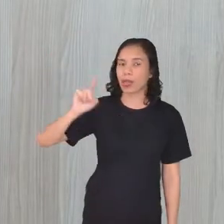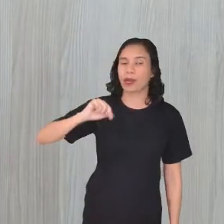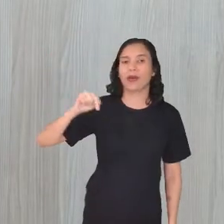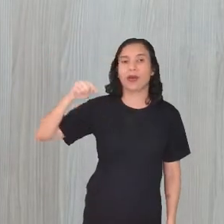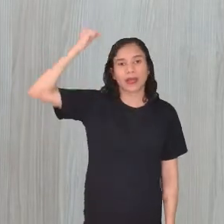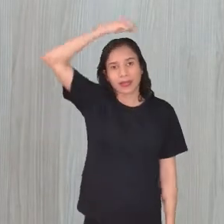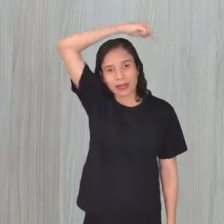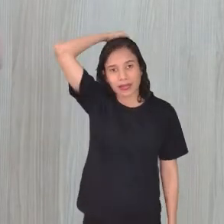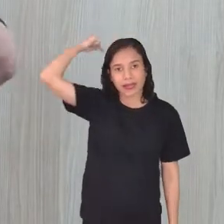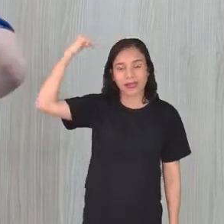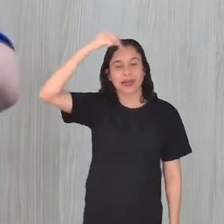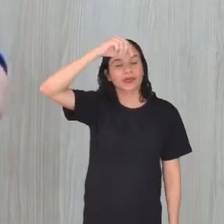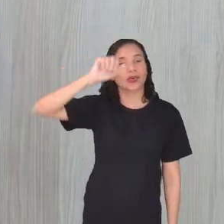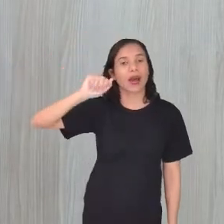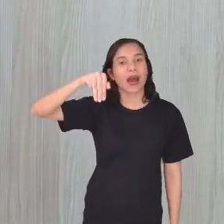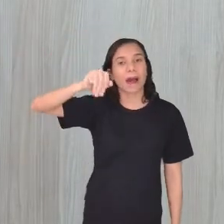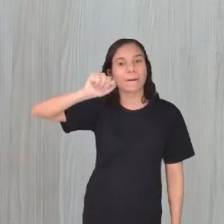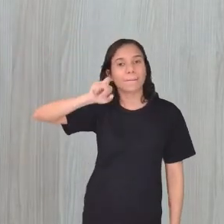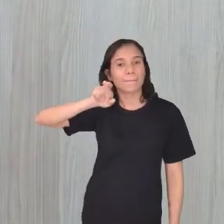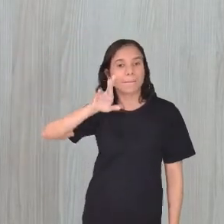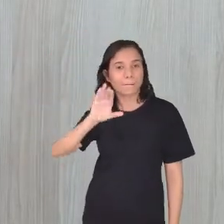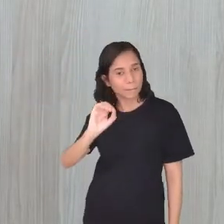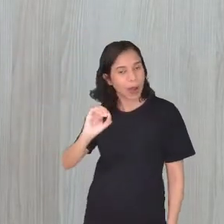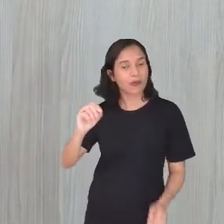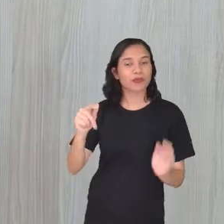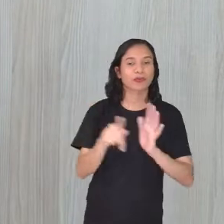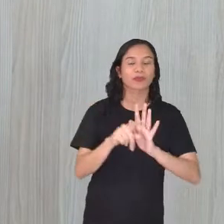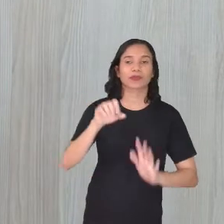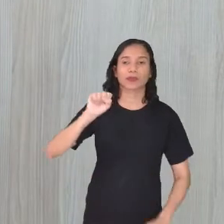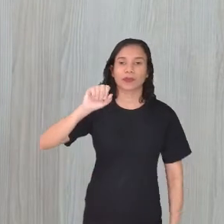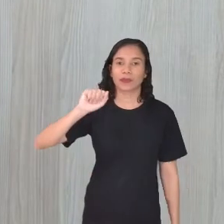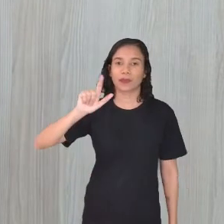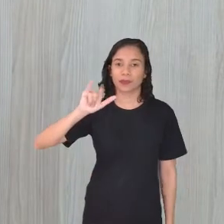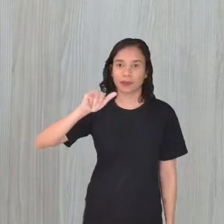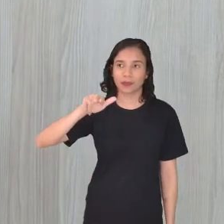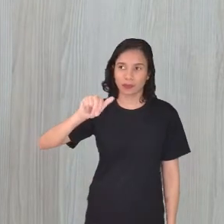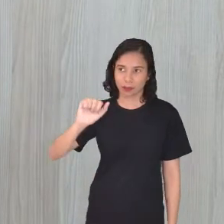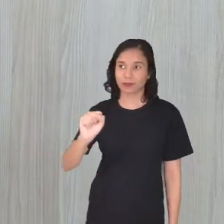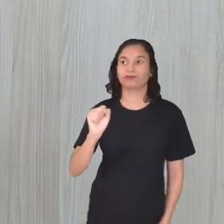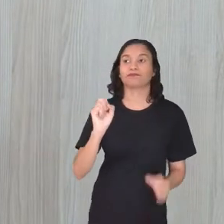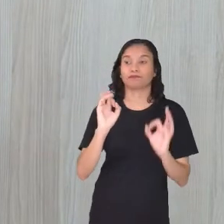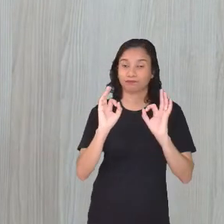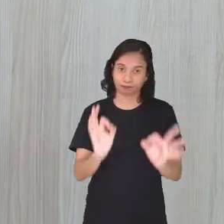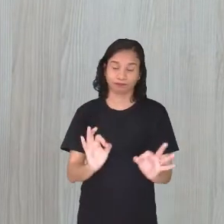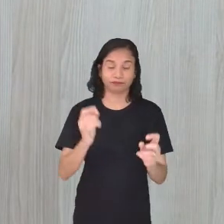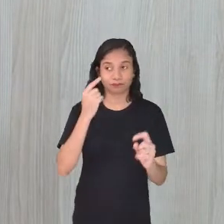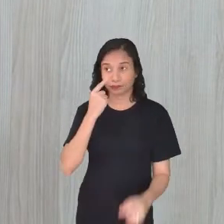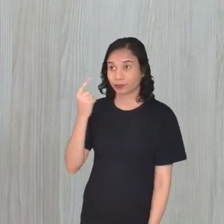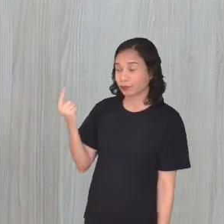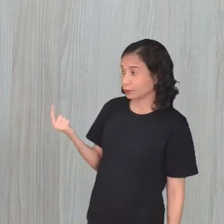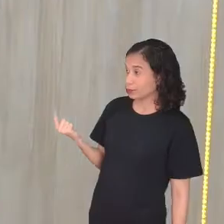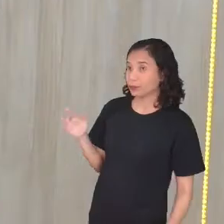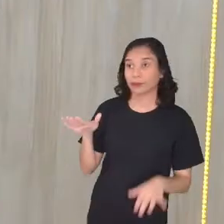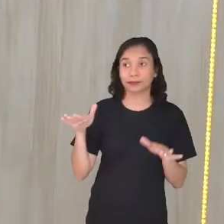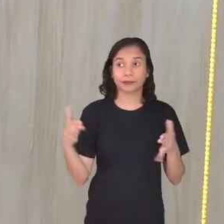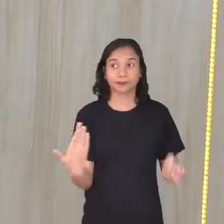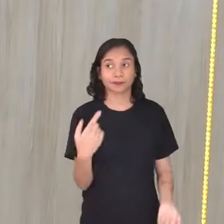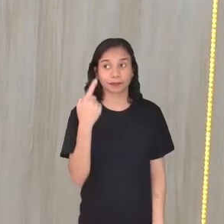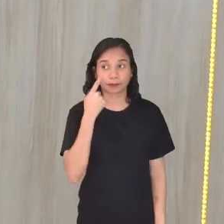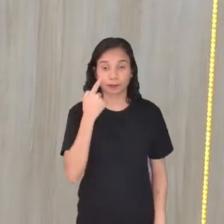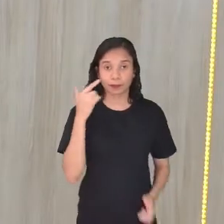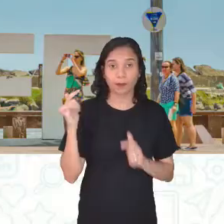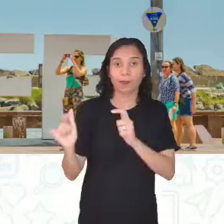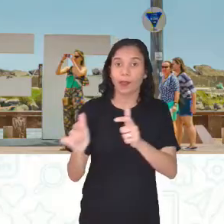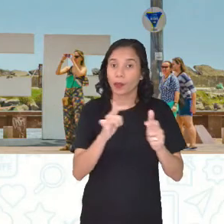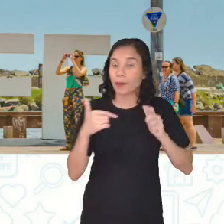Salinas, tá? Que fazia esse balizamento aí com a Cruz do Patrão. Então, olha aí, ó. Os